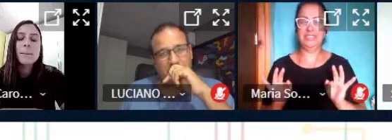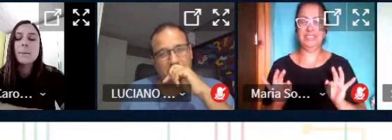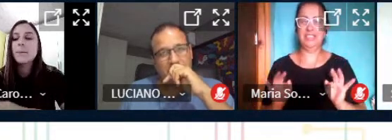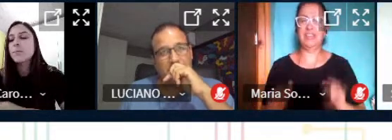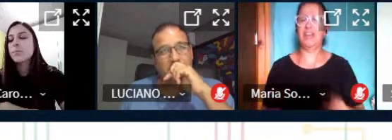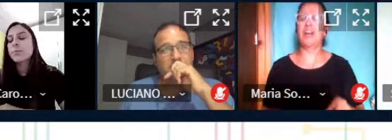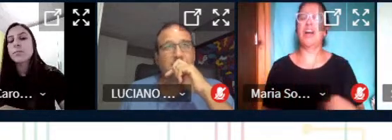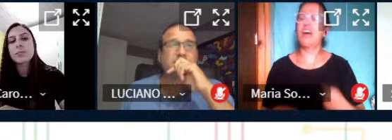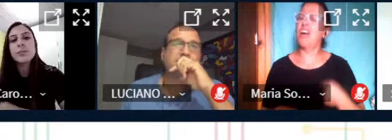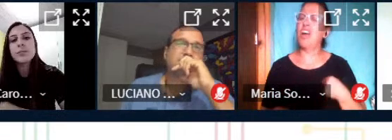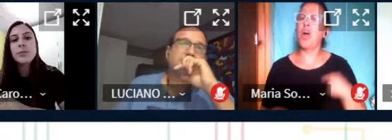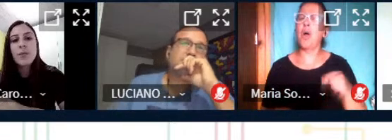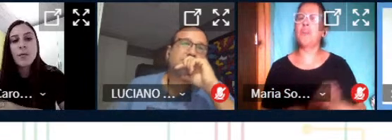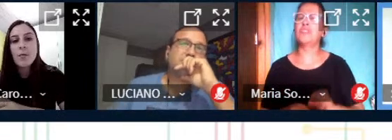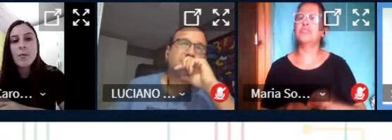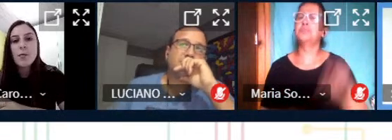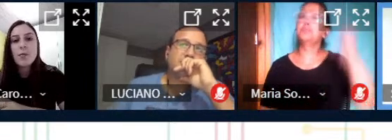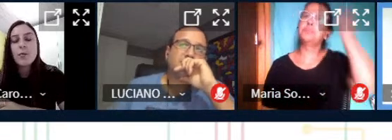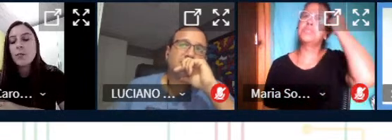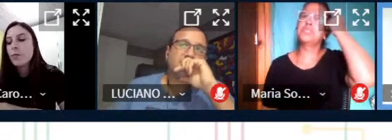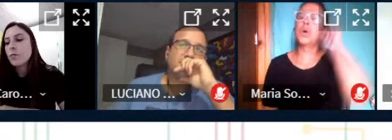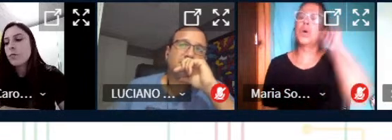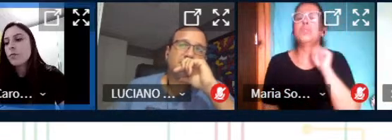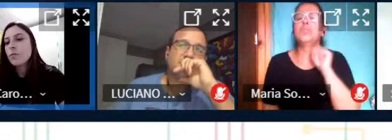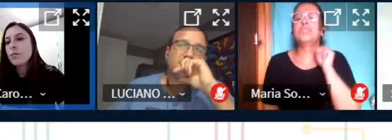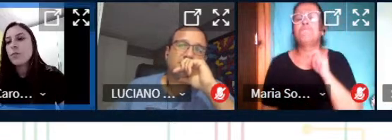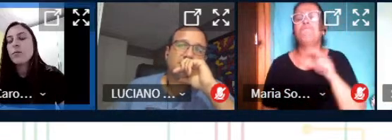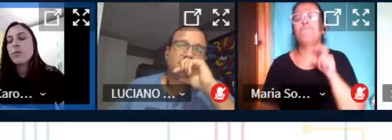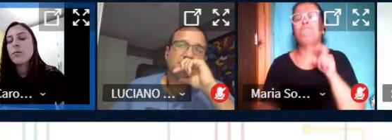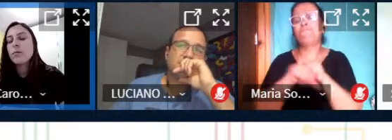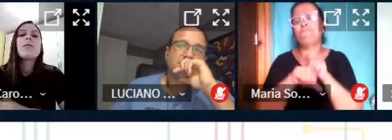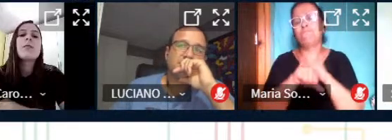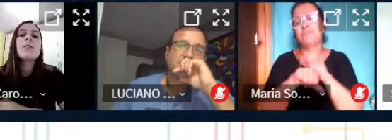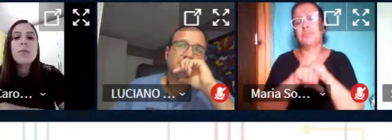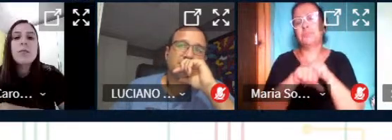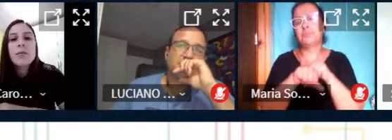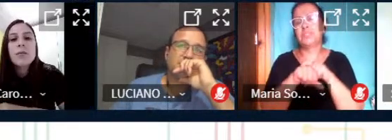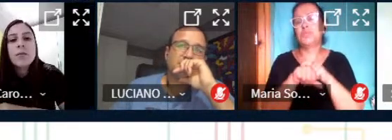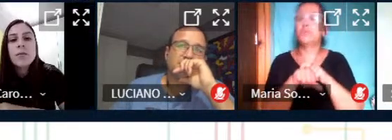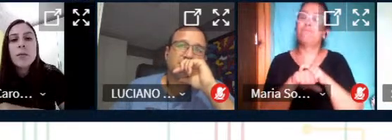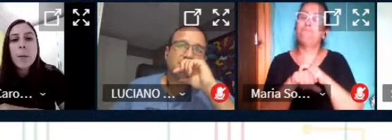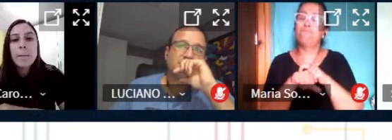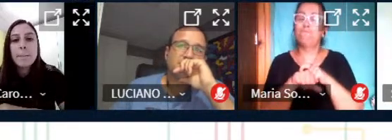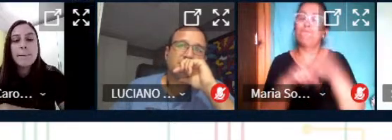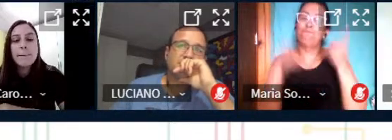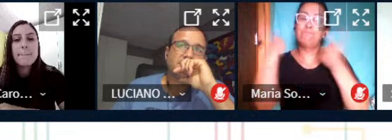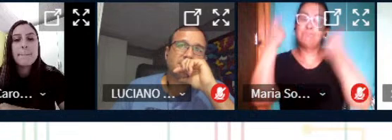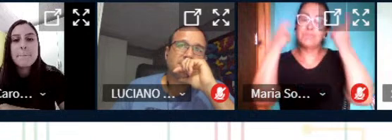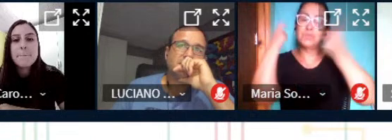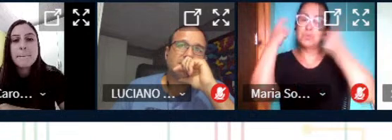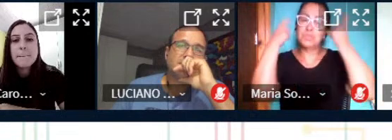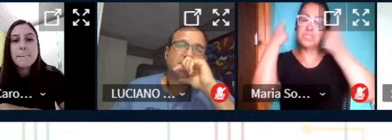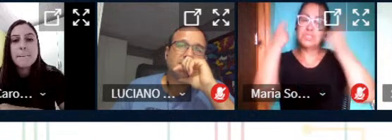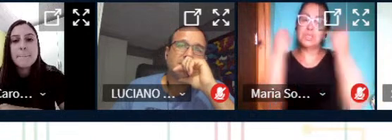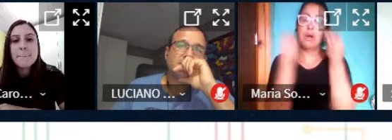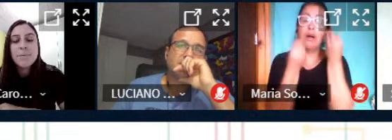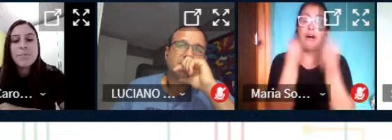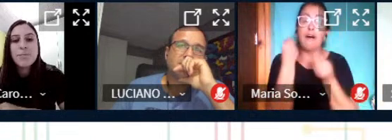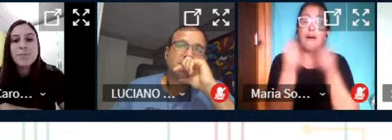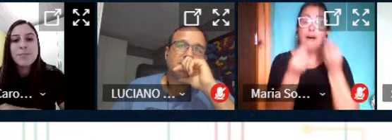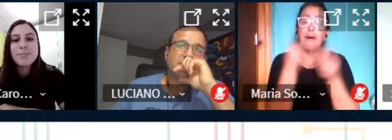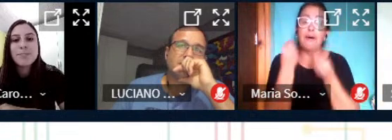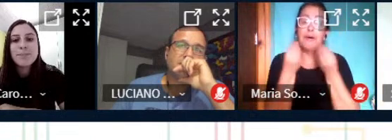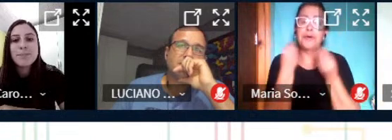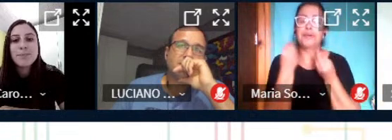fez pensar é vocês estão num momento assim de que a preocupação é como trazer todos